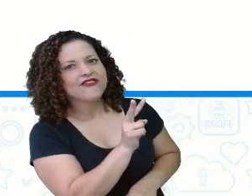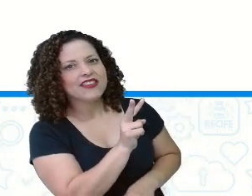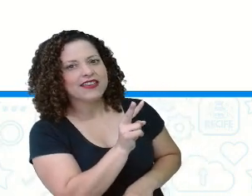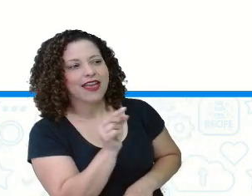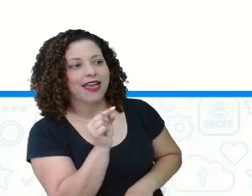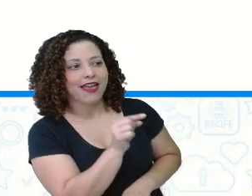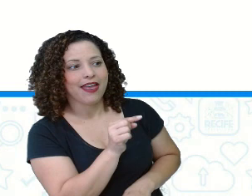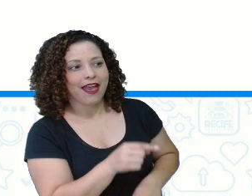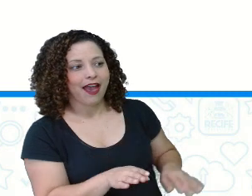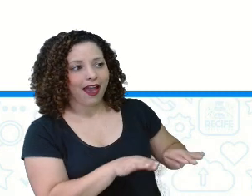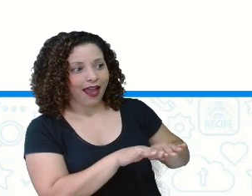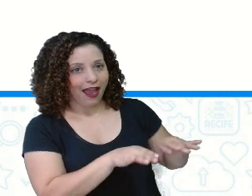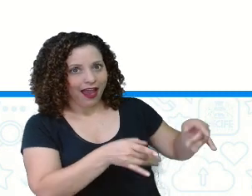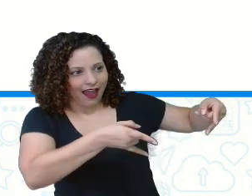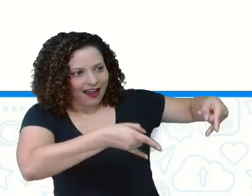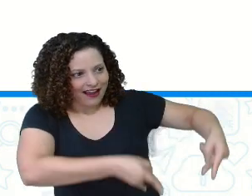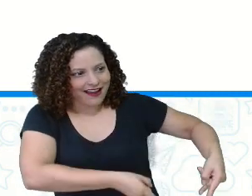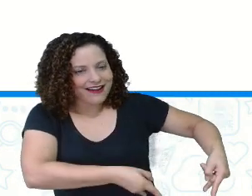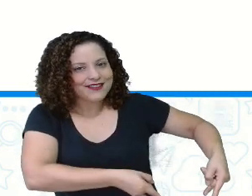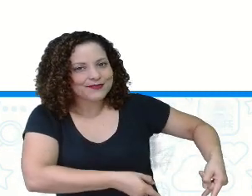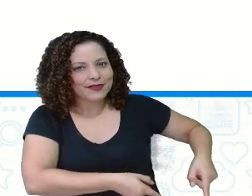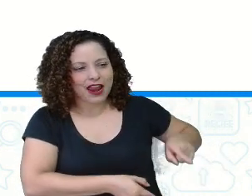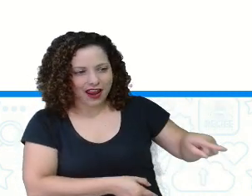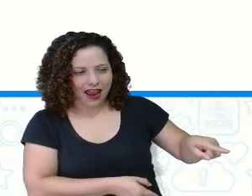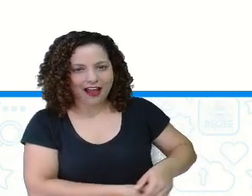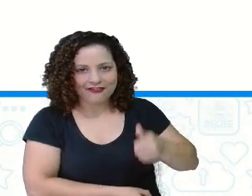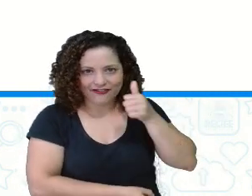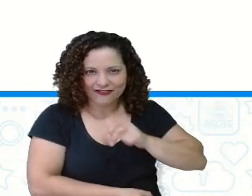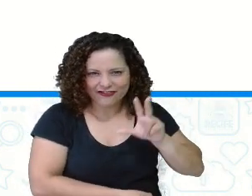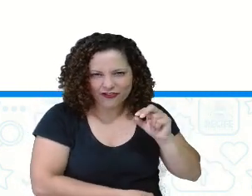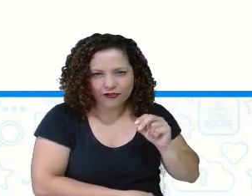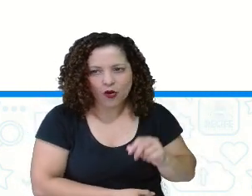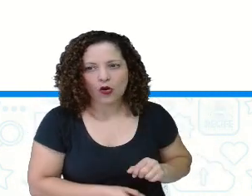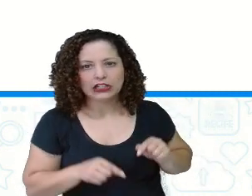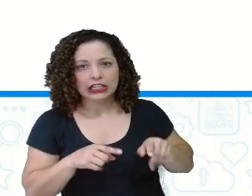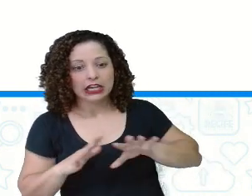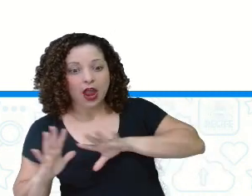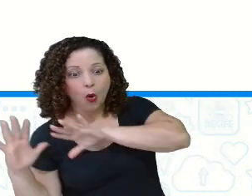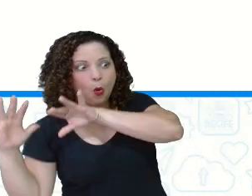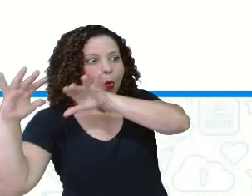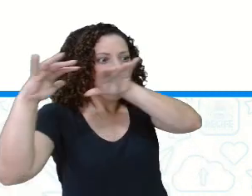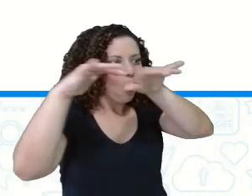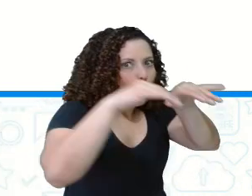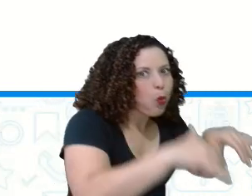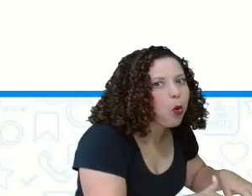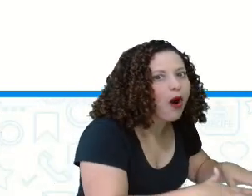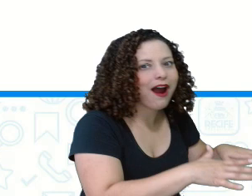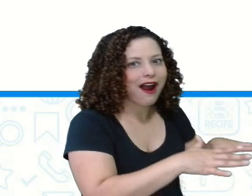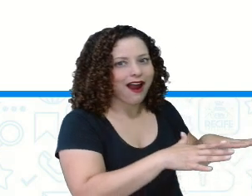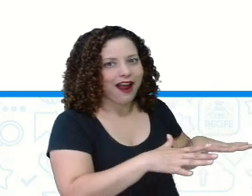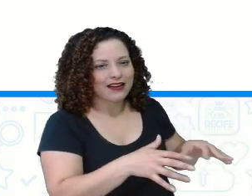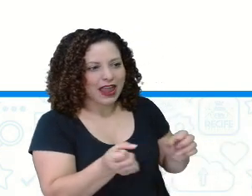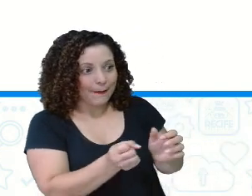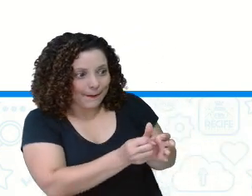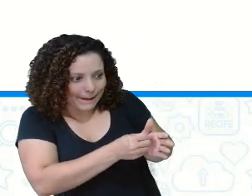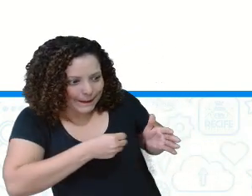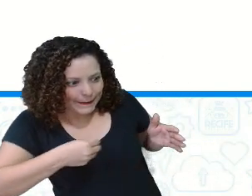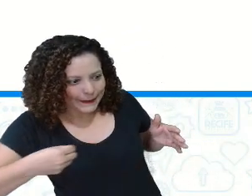vovózinha lá. Aí você já dá para verificar que ele dá um pulo em cima da vovó. Ele abre a porta,